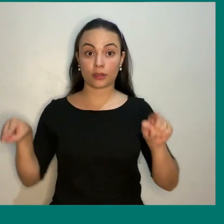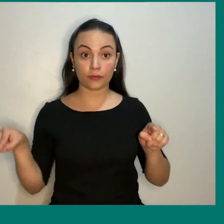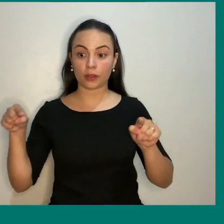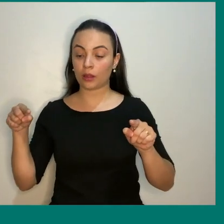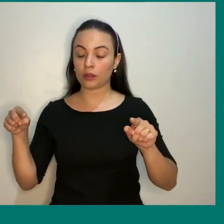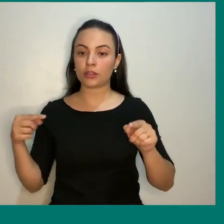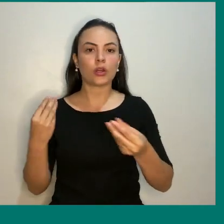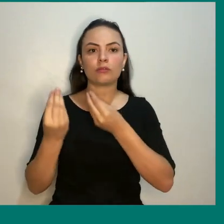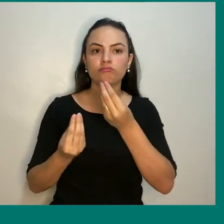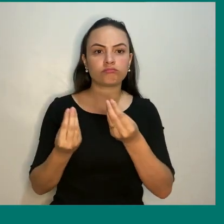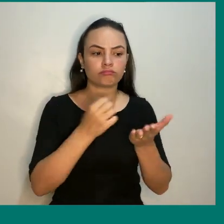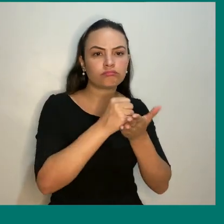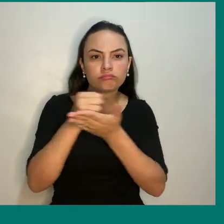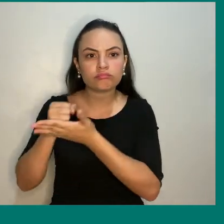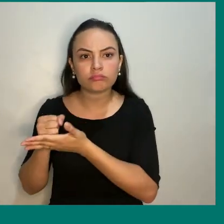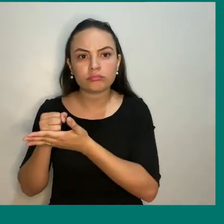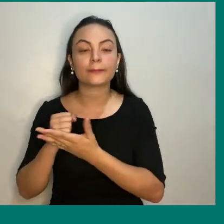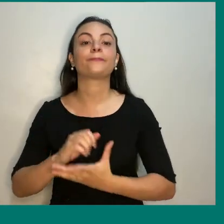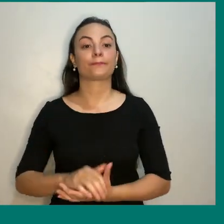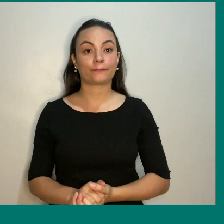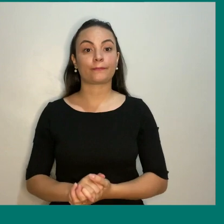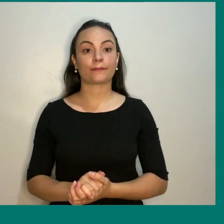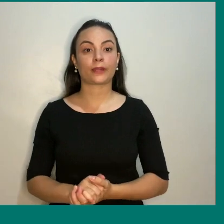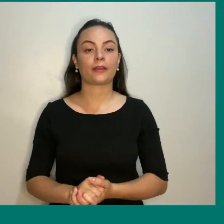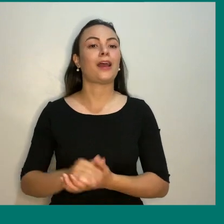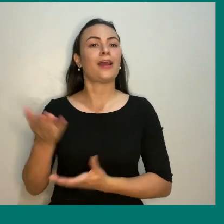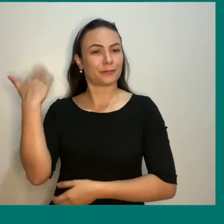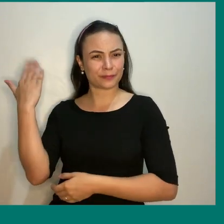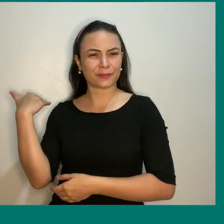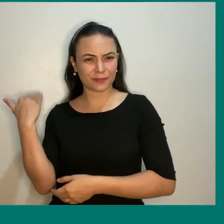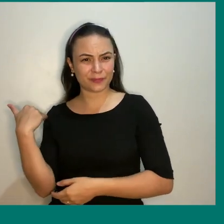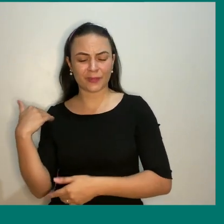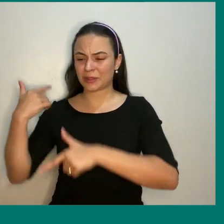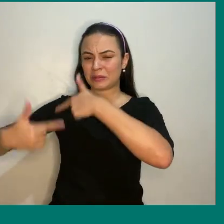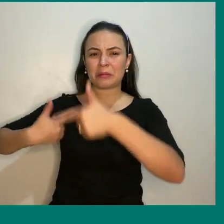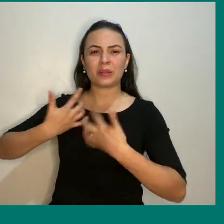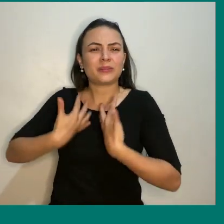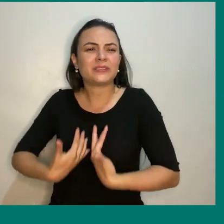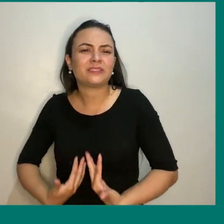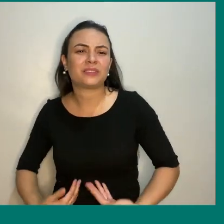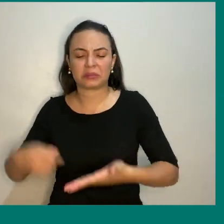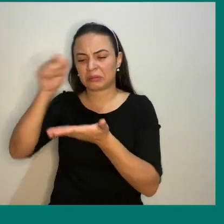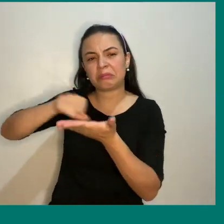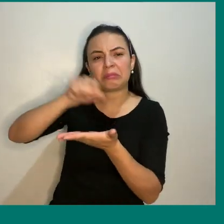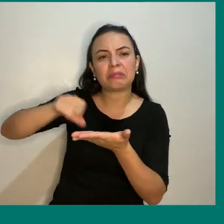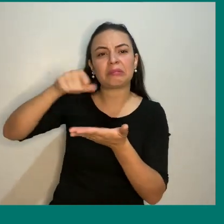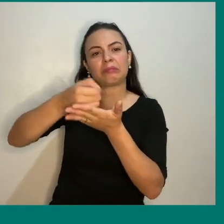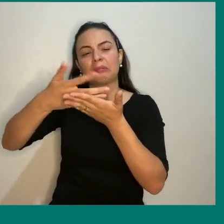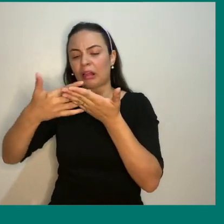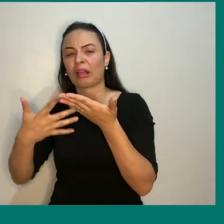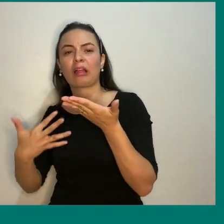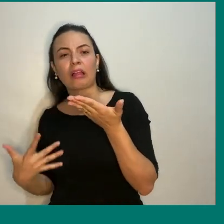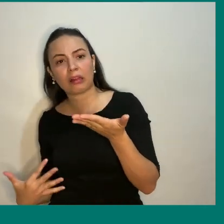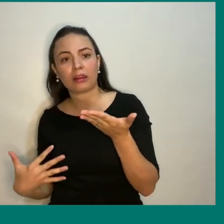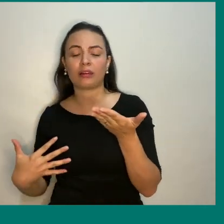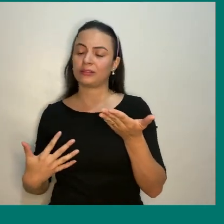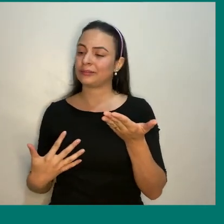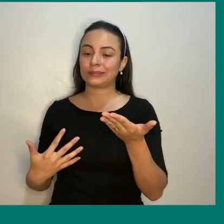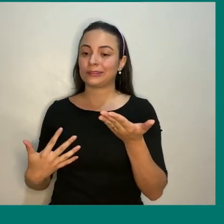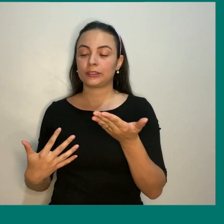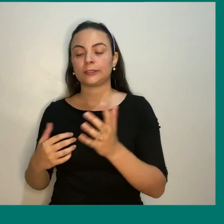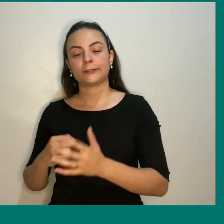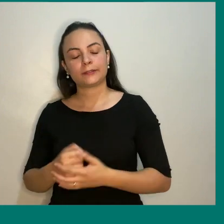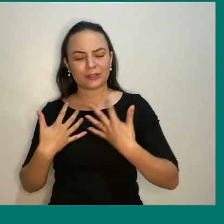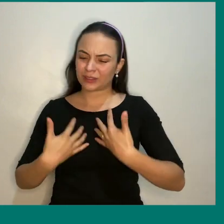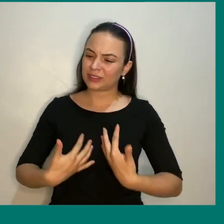Junto aos nossos servidores, proporcionamos a transformação digital, retirando trabalhos que outrora eram